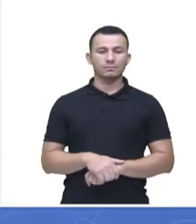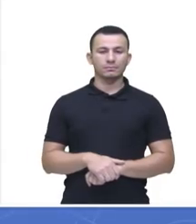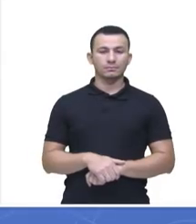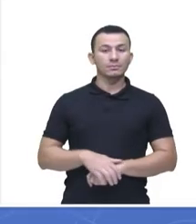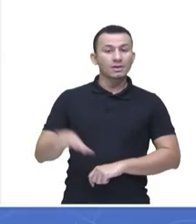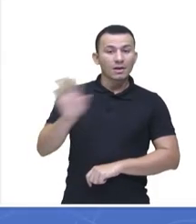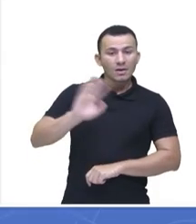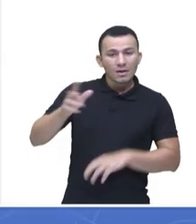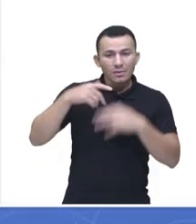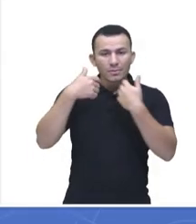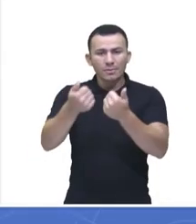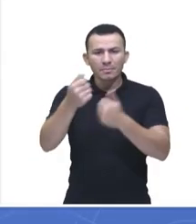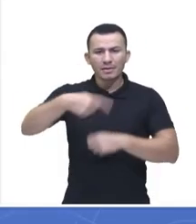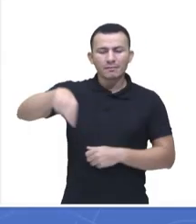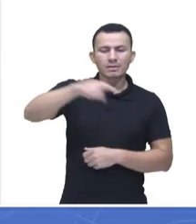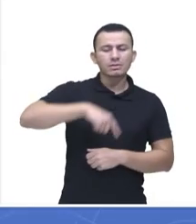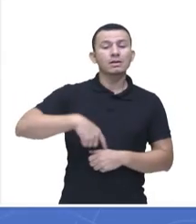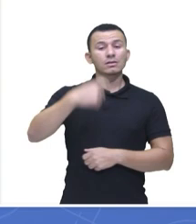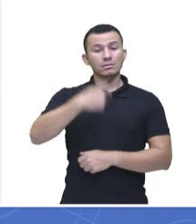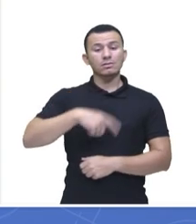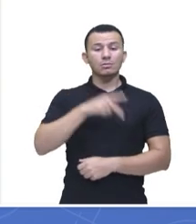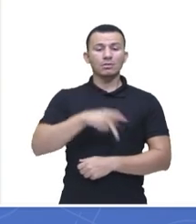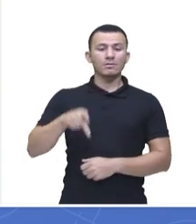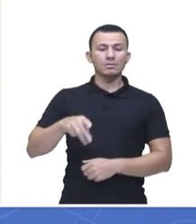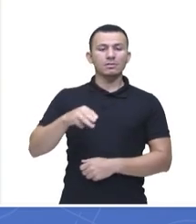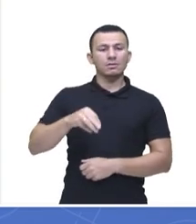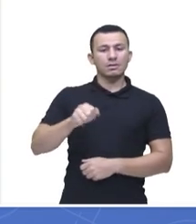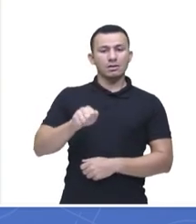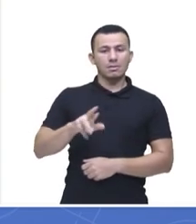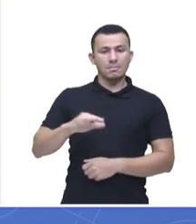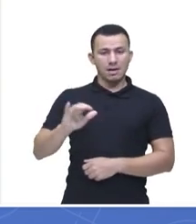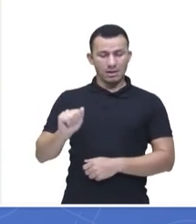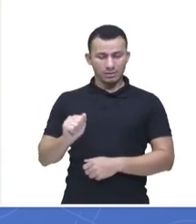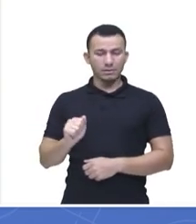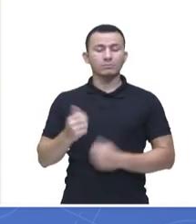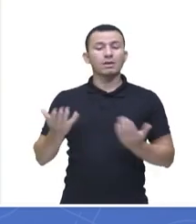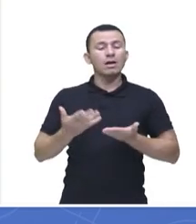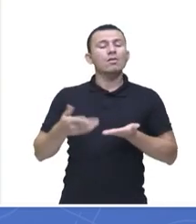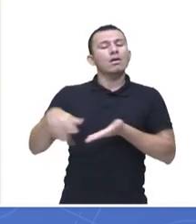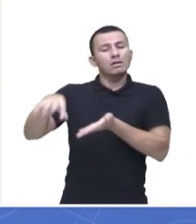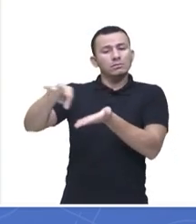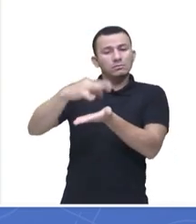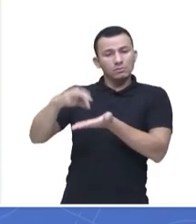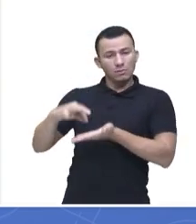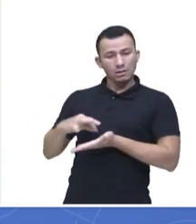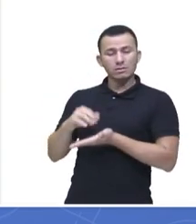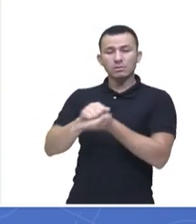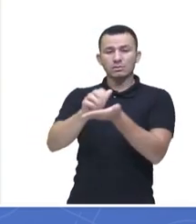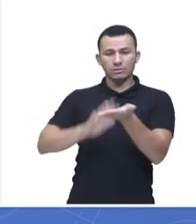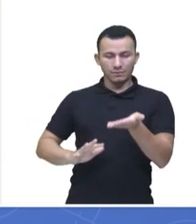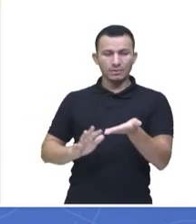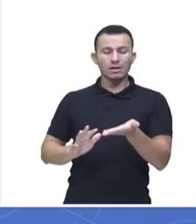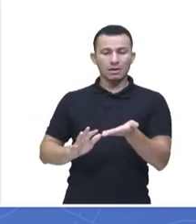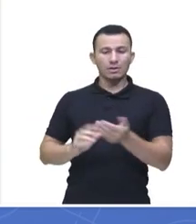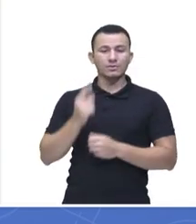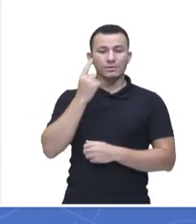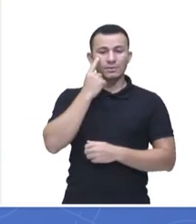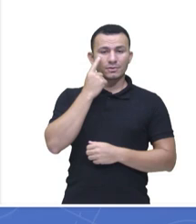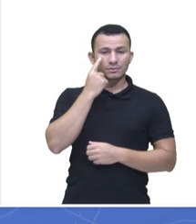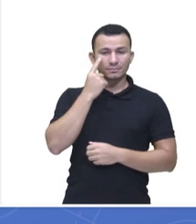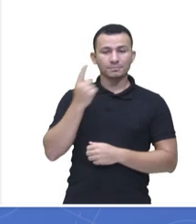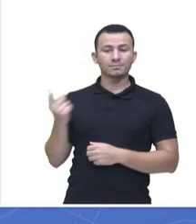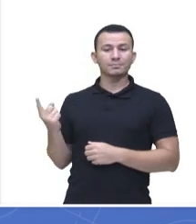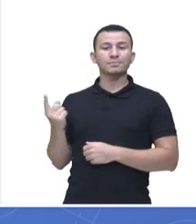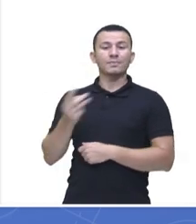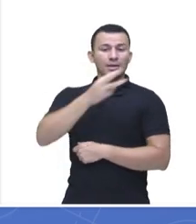Eu sou a professora Márcia Maciel e agora a gente vai para a correção da nossa atividade, né? Vamos lá para o terceiro